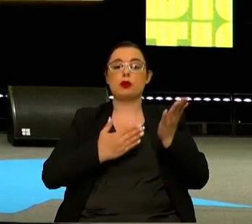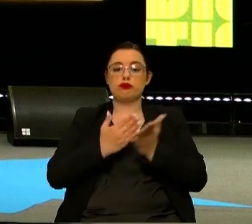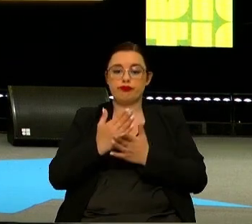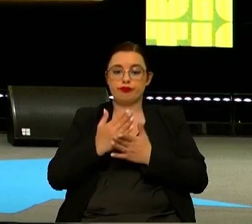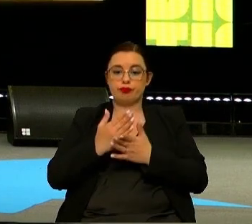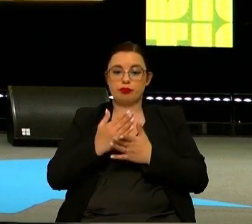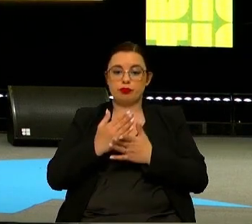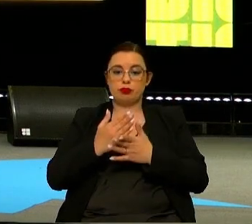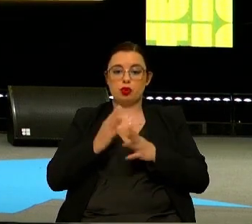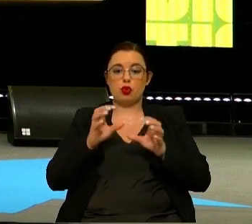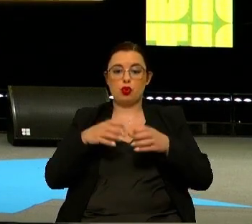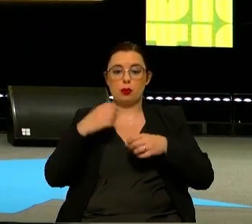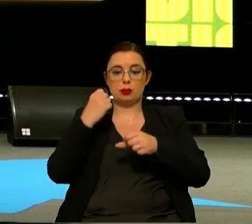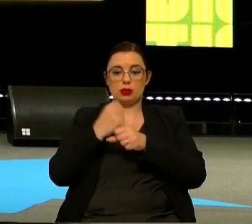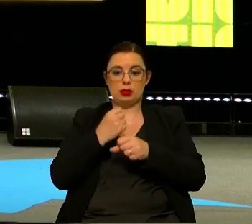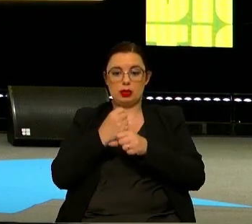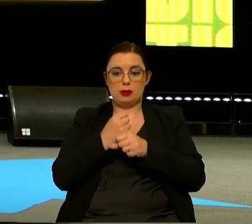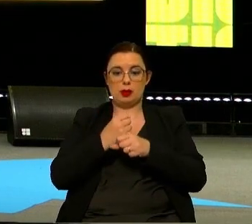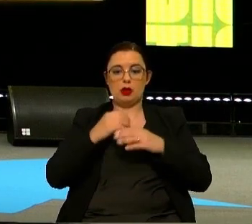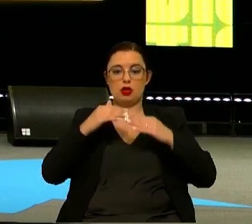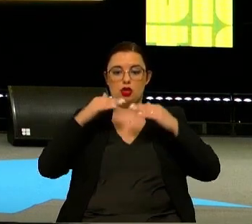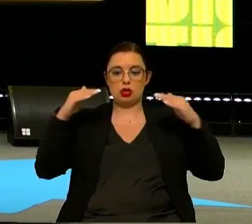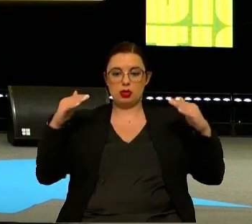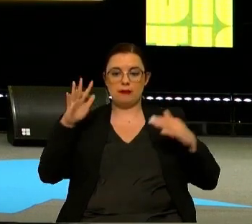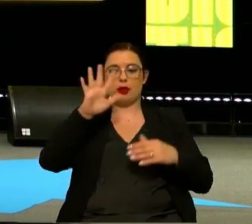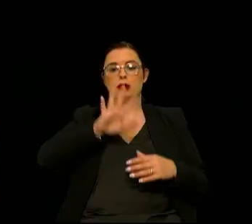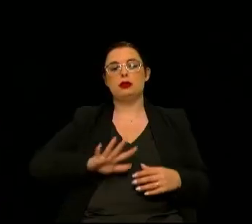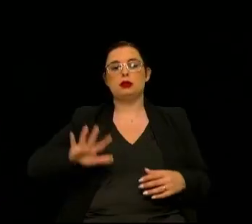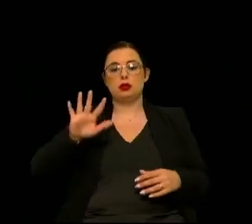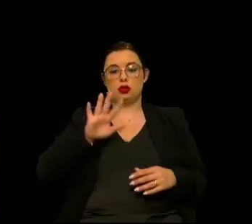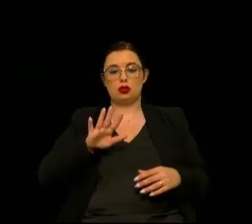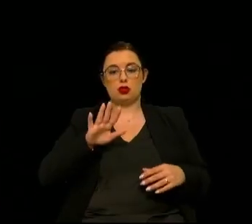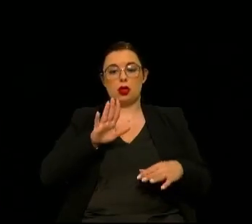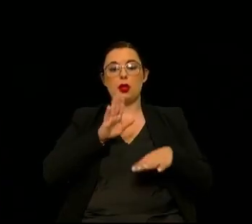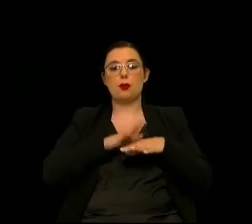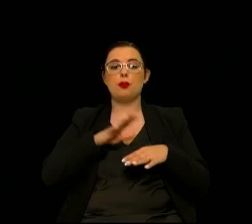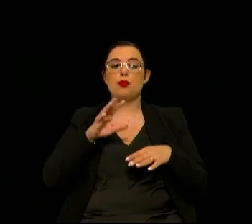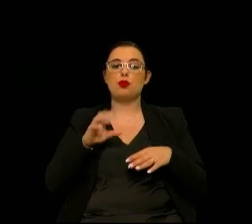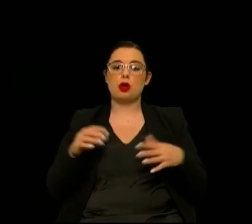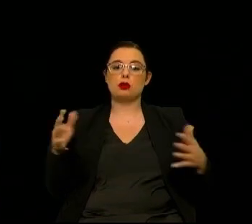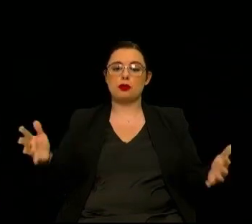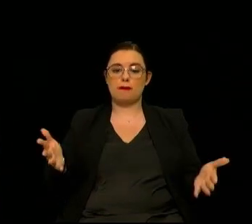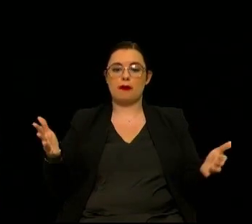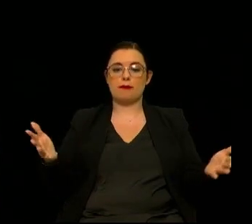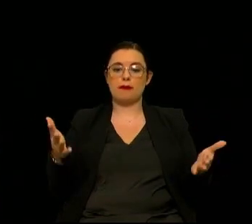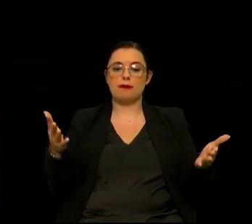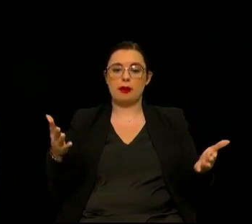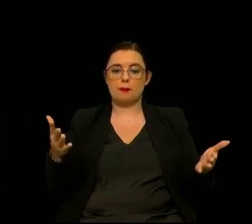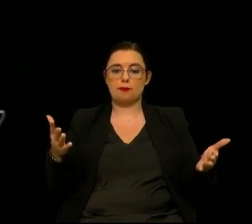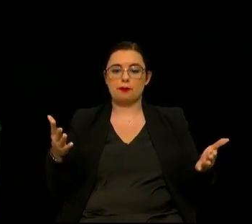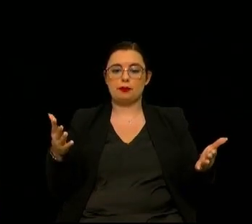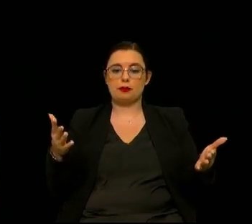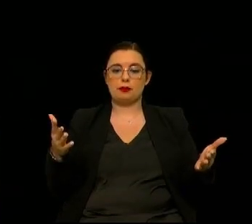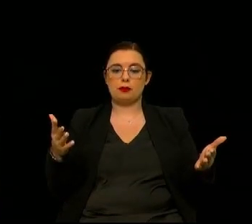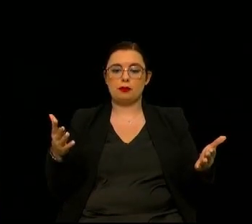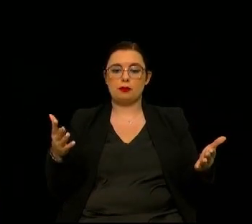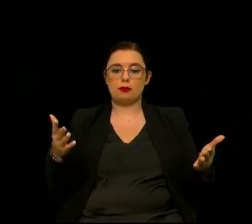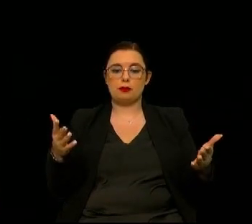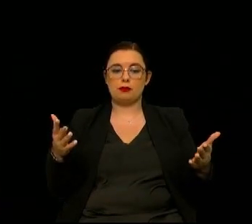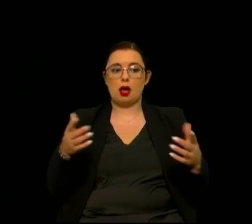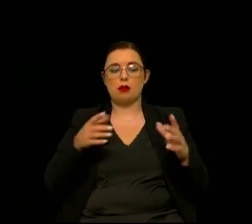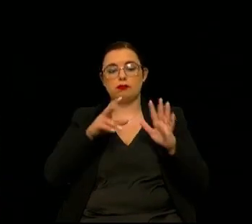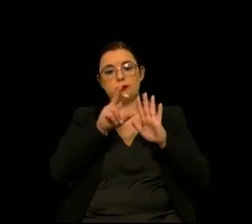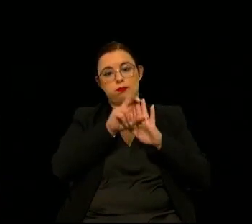e fomos coordenadores de um grupo de trabalho a nível nacional justamente para promover e para legislar e regular